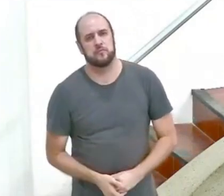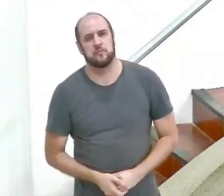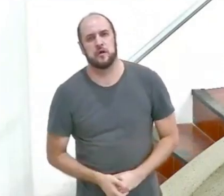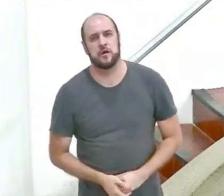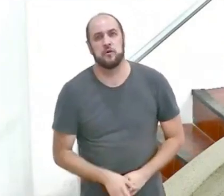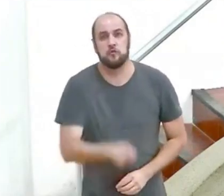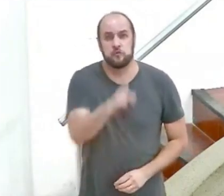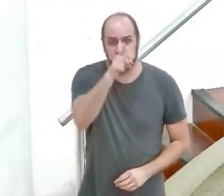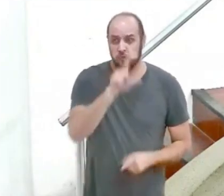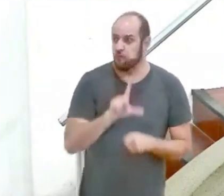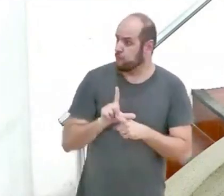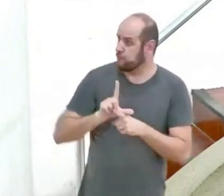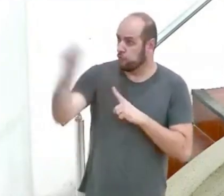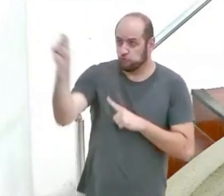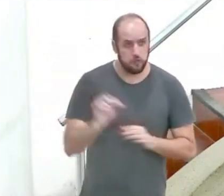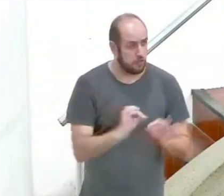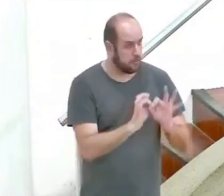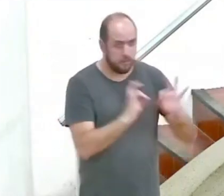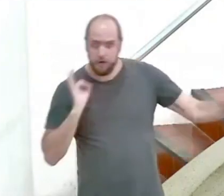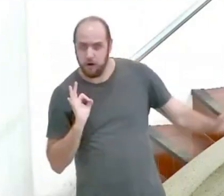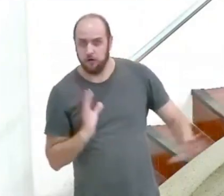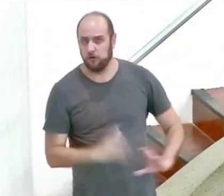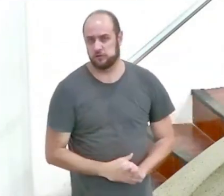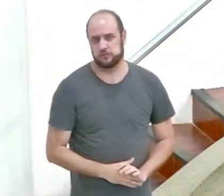Você tem que ficar longe dele.